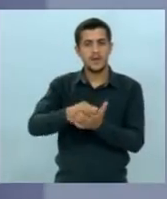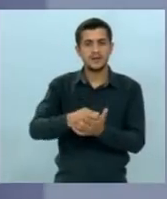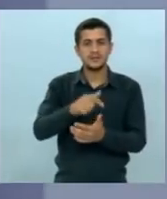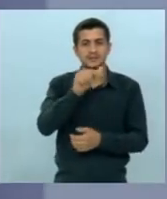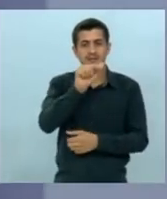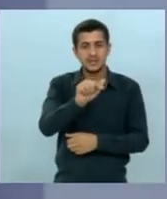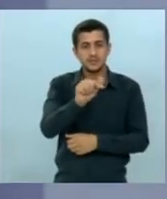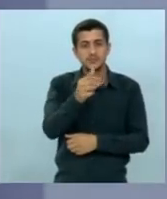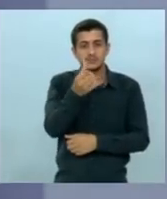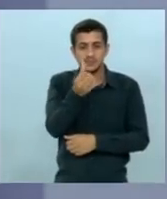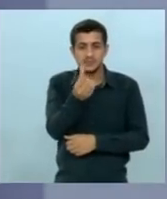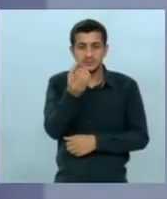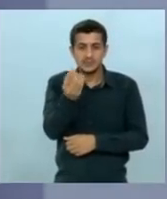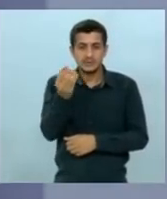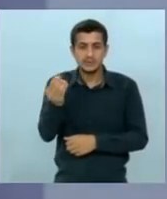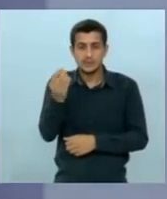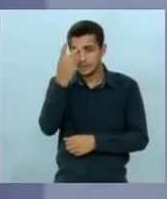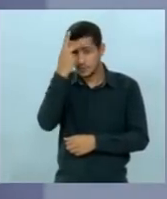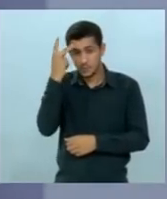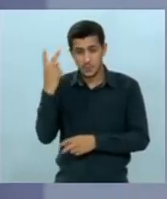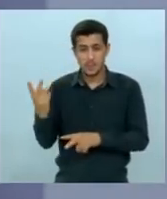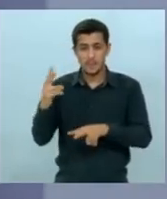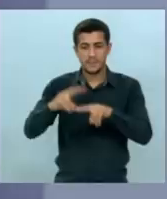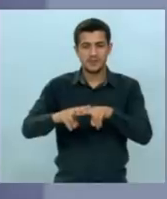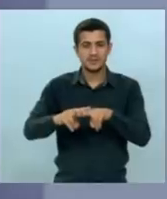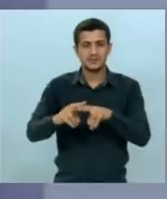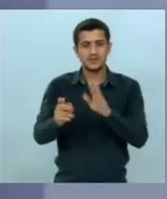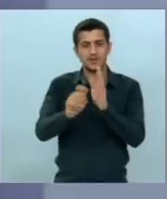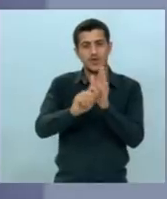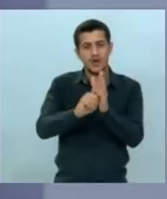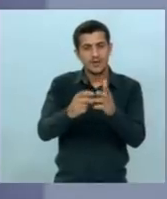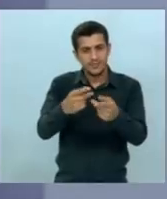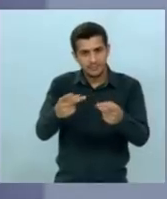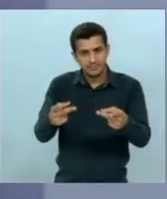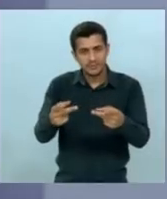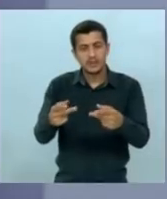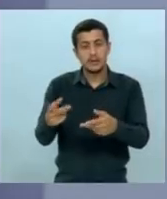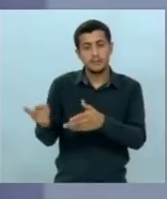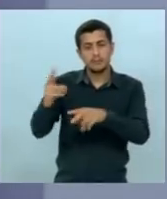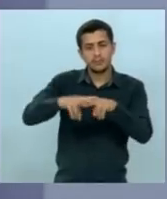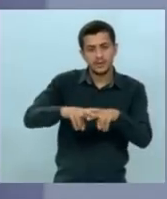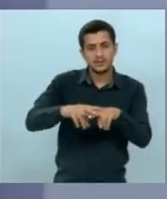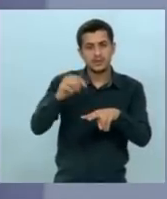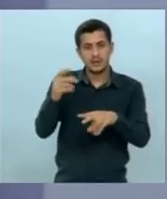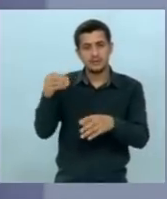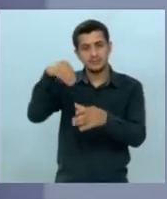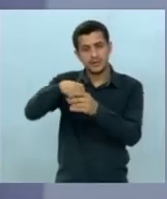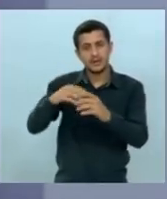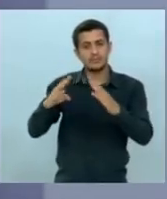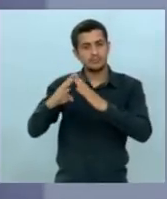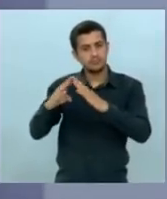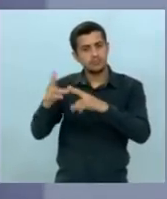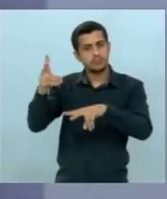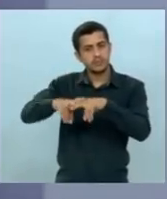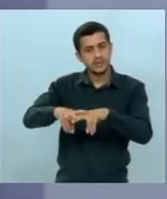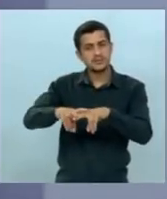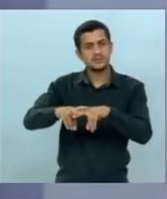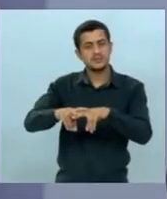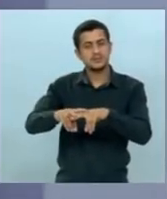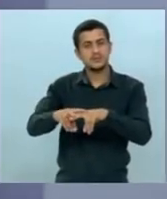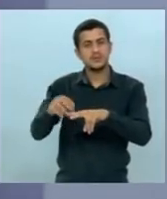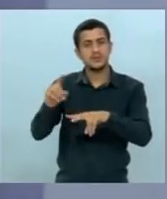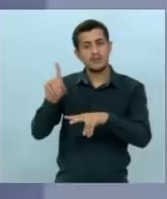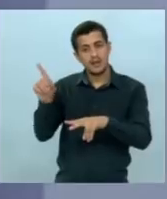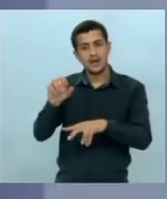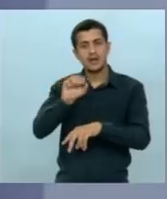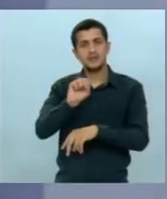7.600 presos do tráfico que estão presos nas nossas penitenciárias está sobre a relatoria do ministro Fux lá no